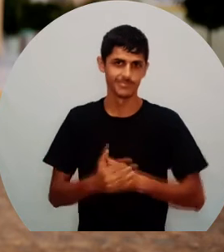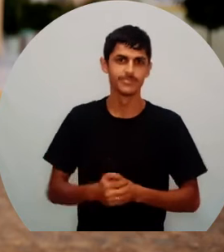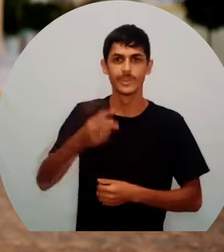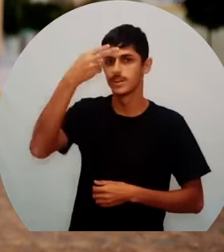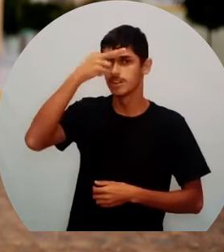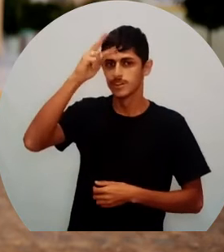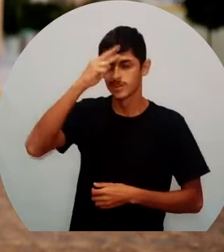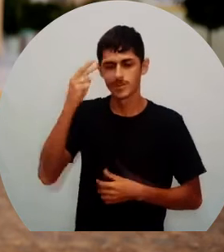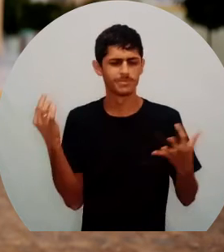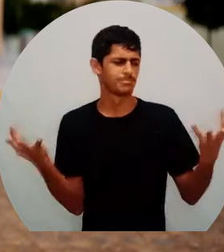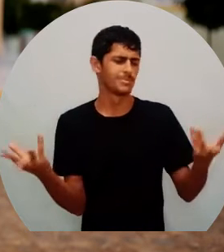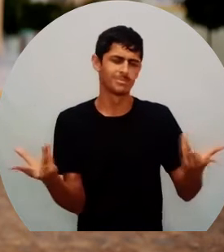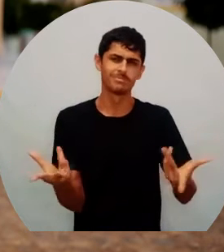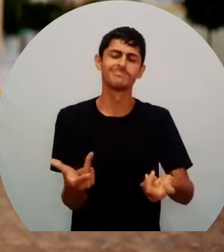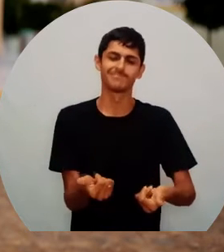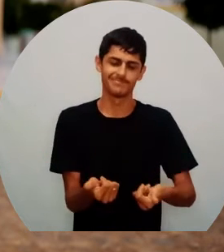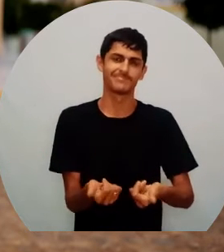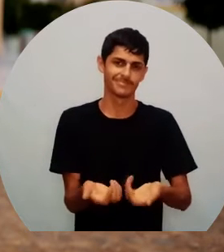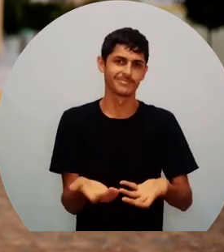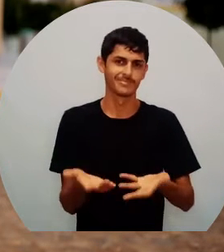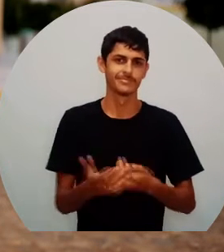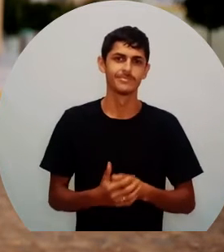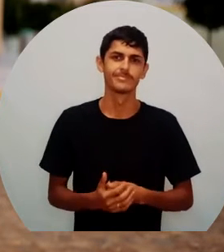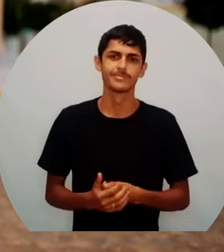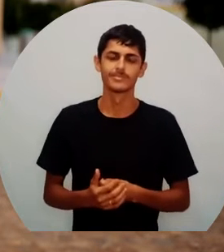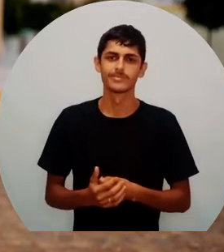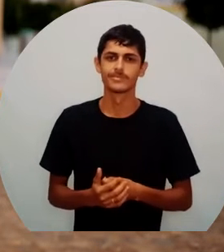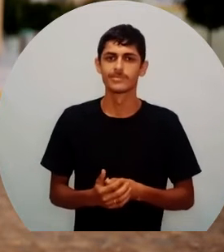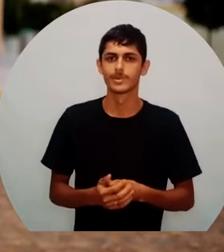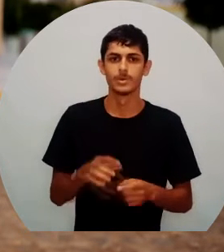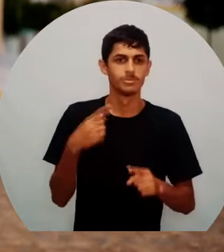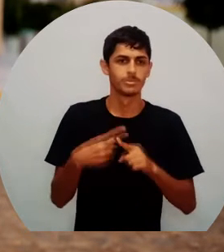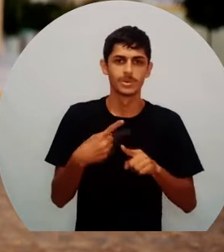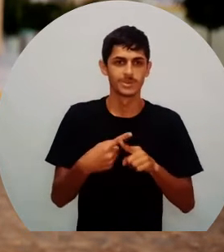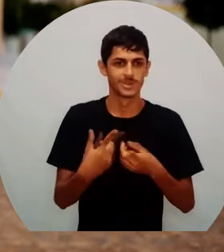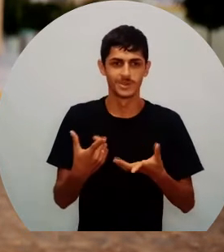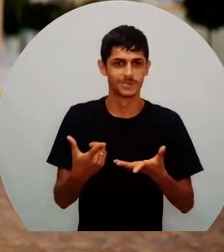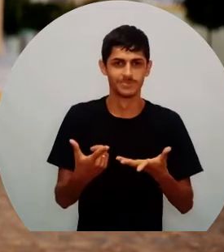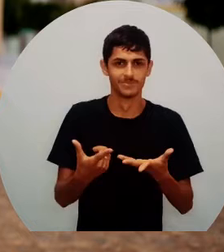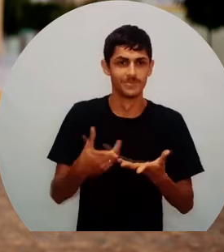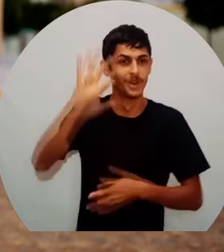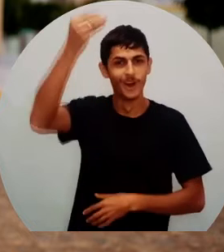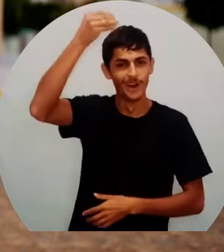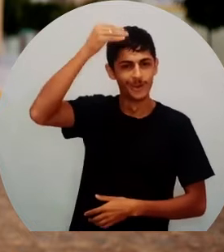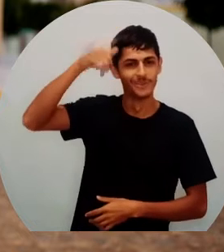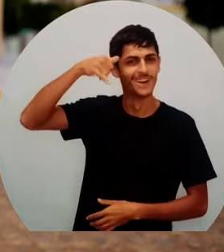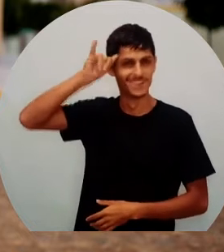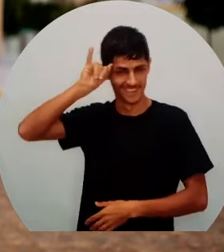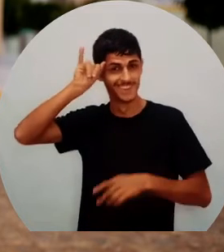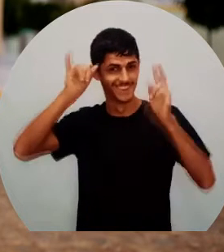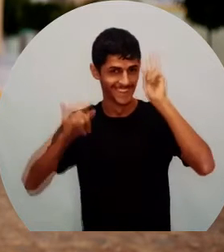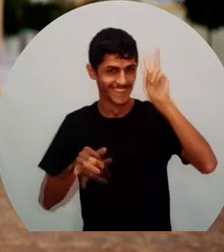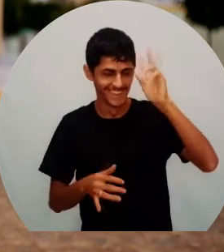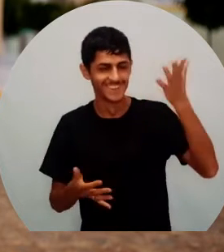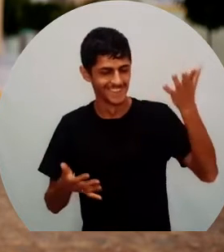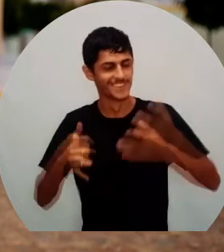história, como eu falei, é muito bonita. Como eu já falei no início, se deu desse paradeio dessa vaca, dessa famosa vaca que